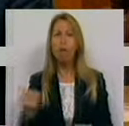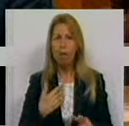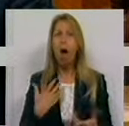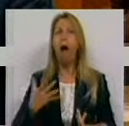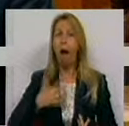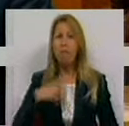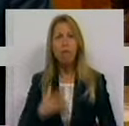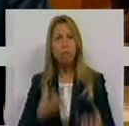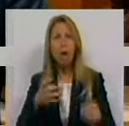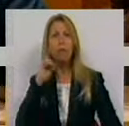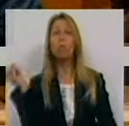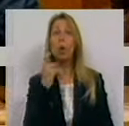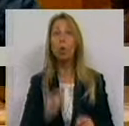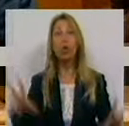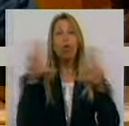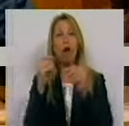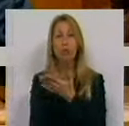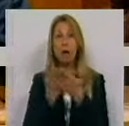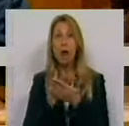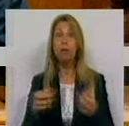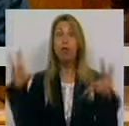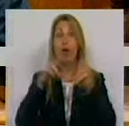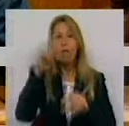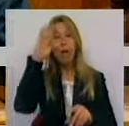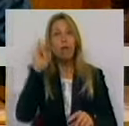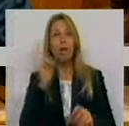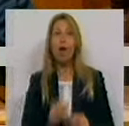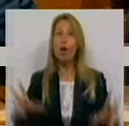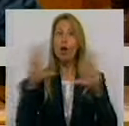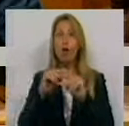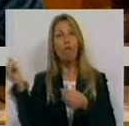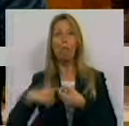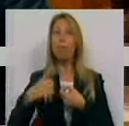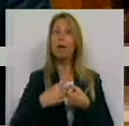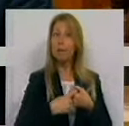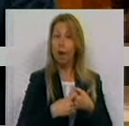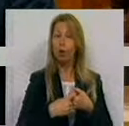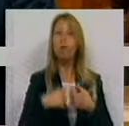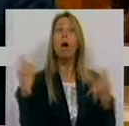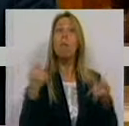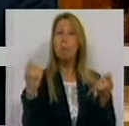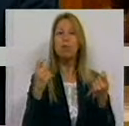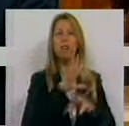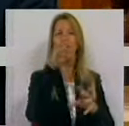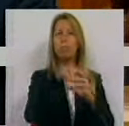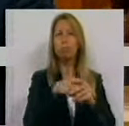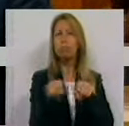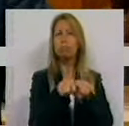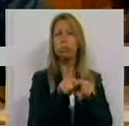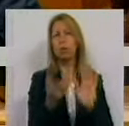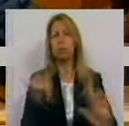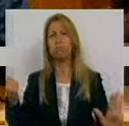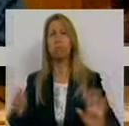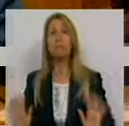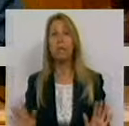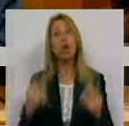de novos mercados, de novas ideias e de novos parceiros estratégicos. A promoção foi despolitizada. A promoção tem uma componente